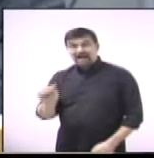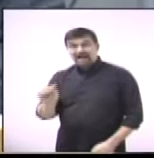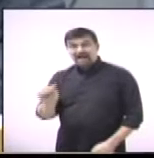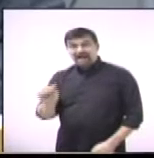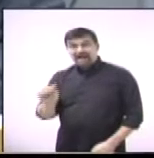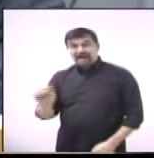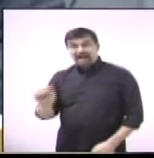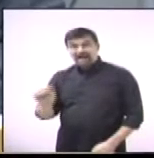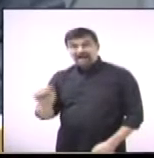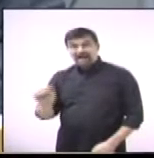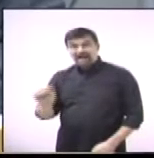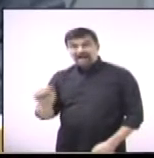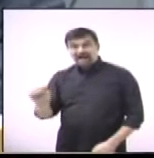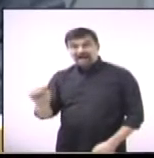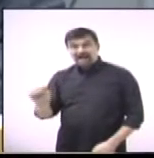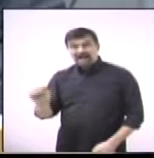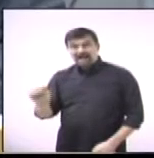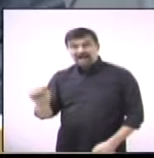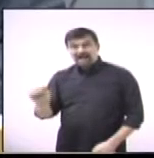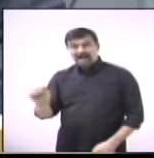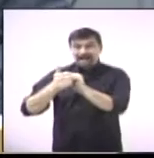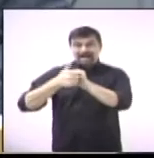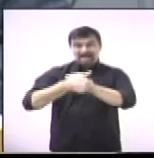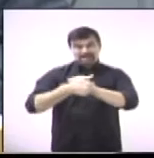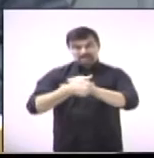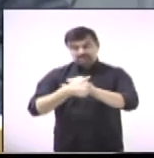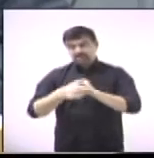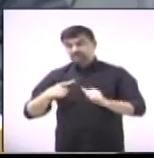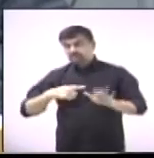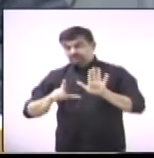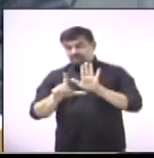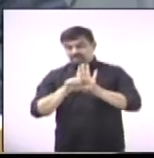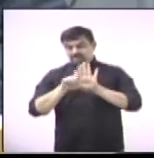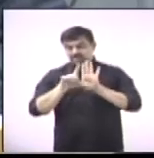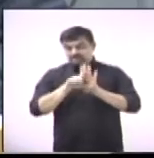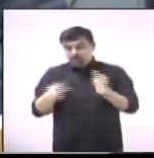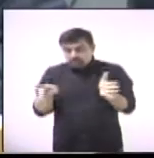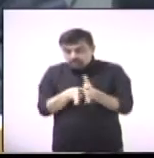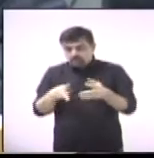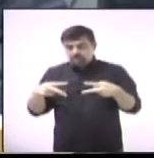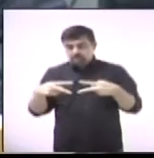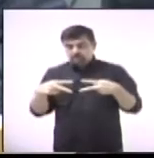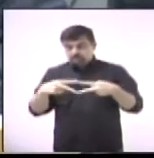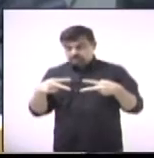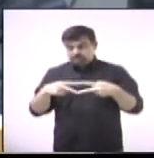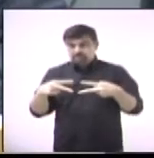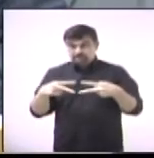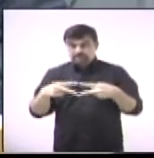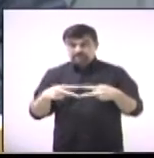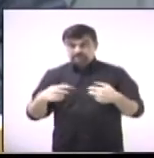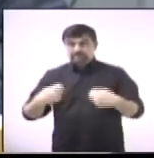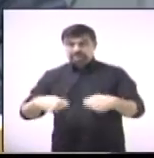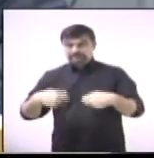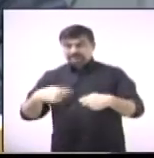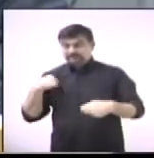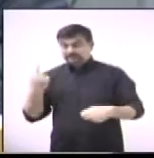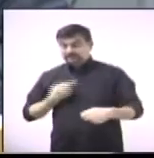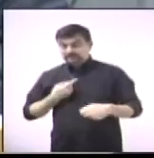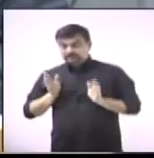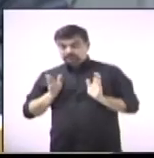adaptação para uma legislação local para enquadrar na lei federal.